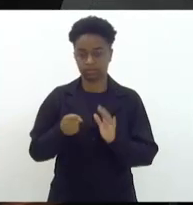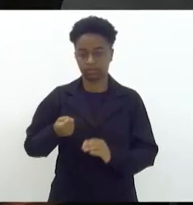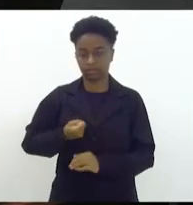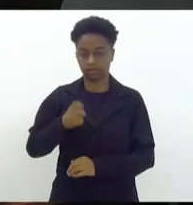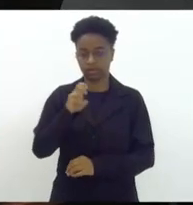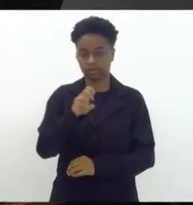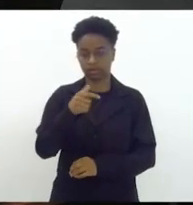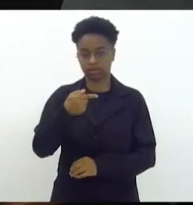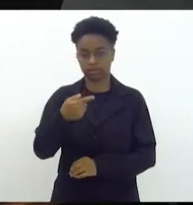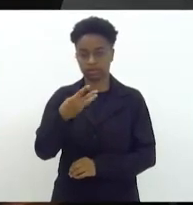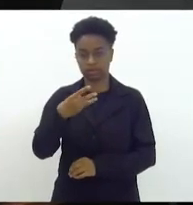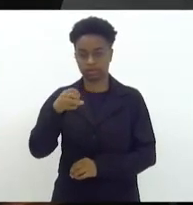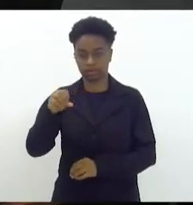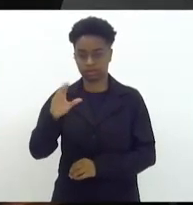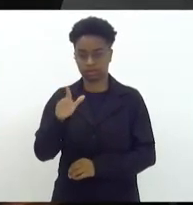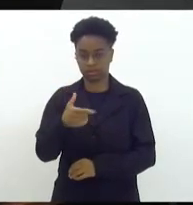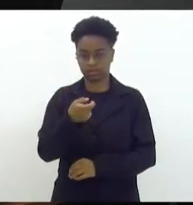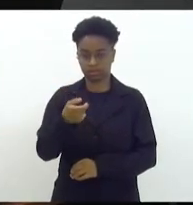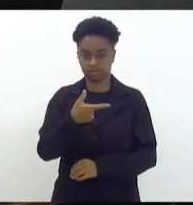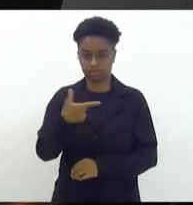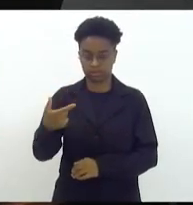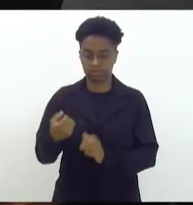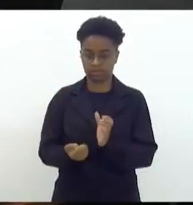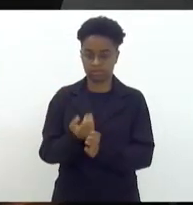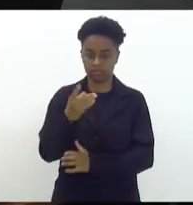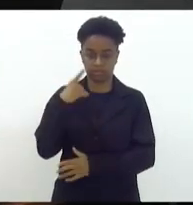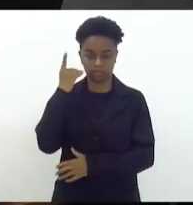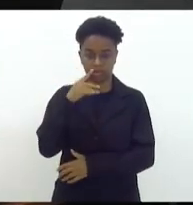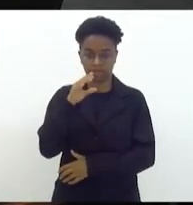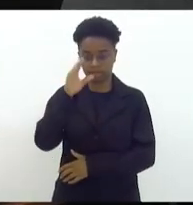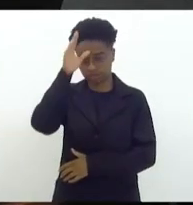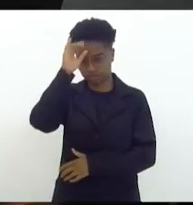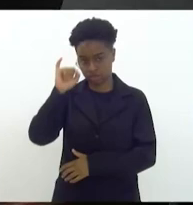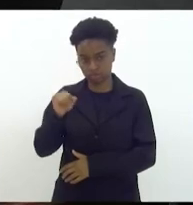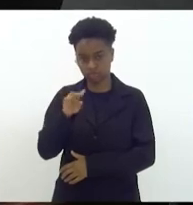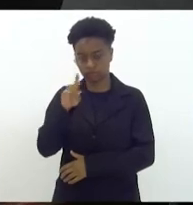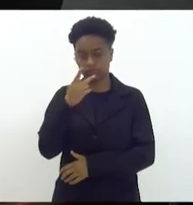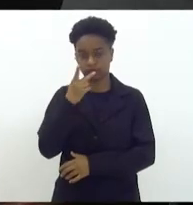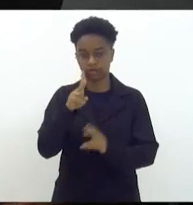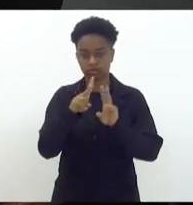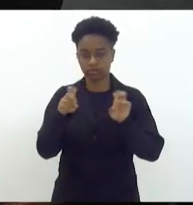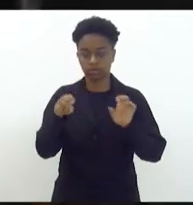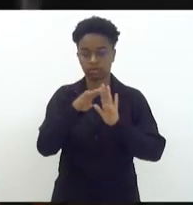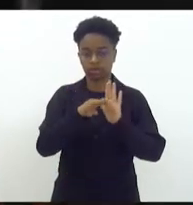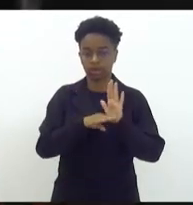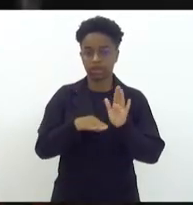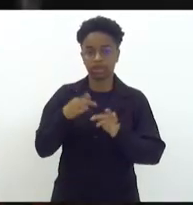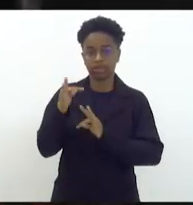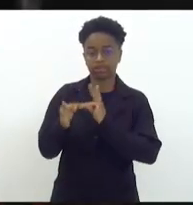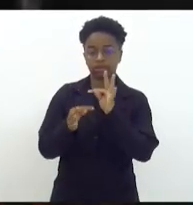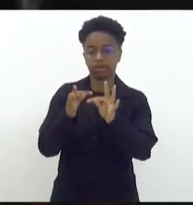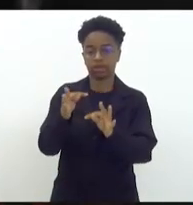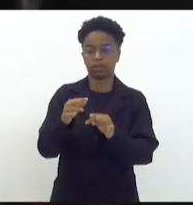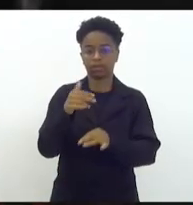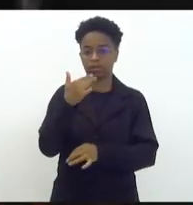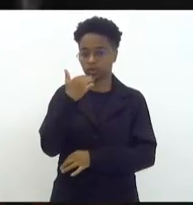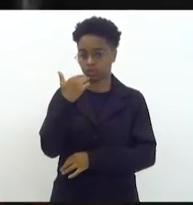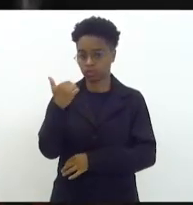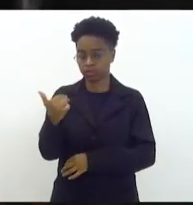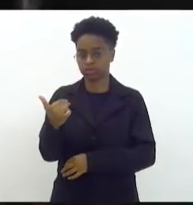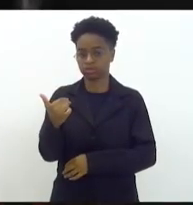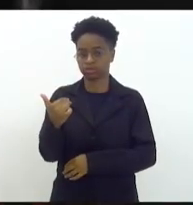5739 de 22, de autoridade da deputada Tia Ju, que dispõe sobre o programa de terapia nutricional